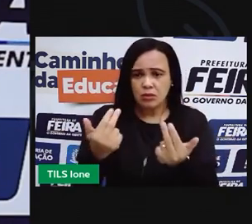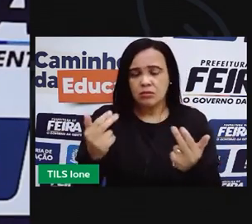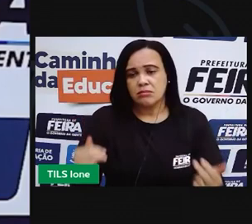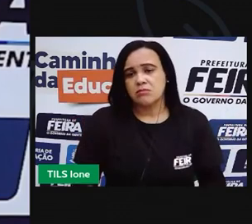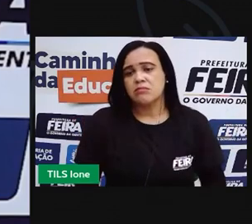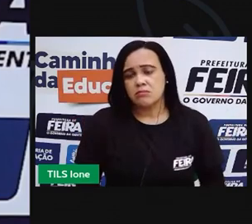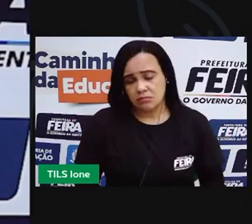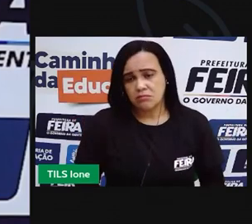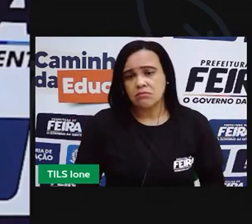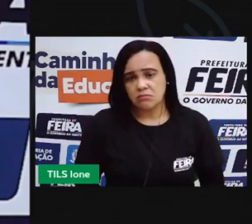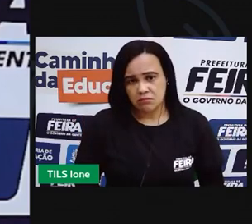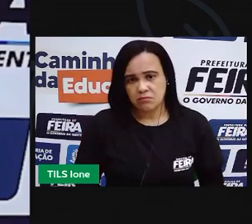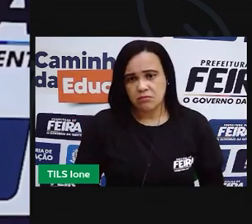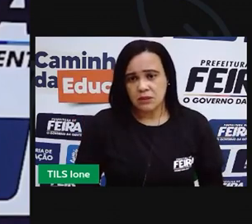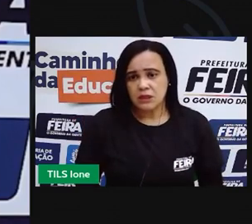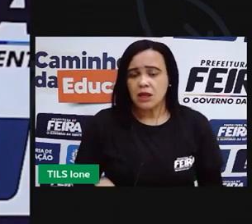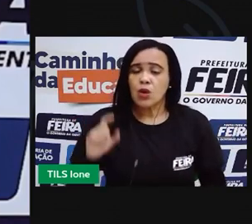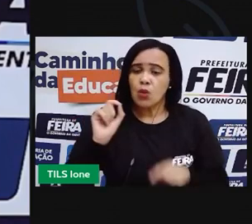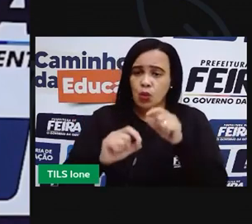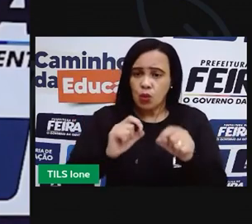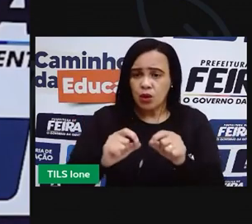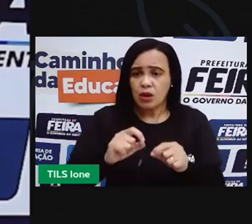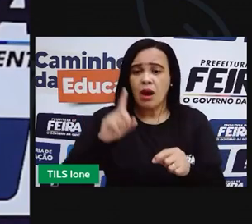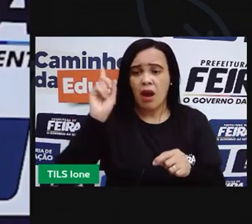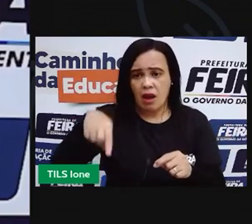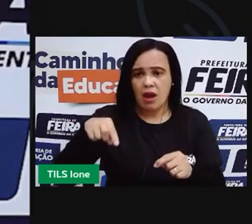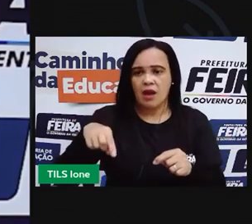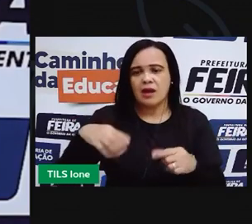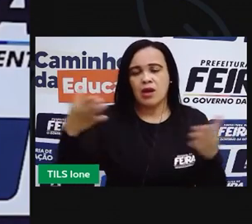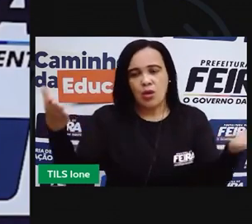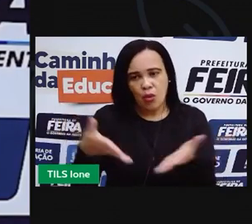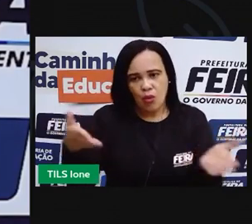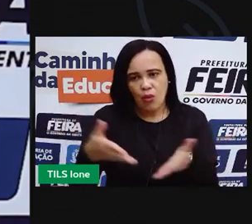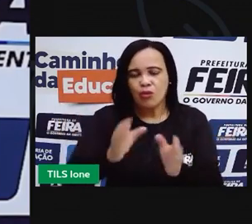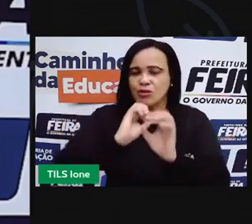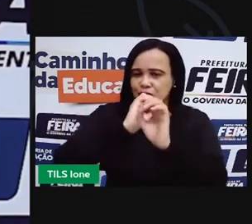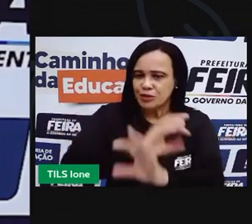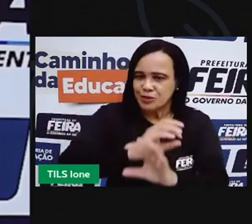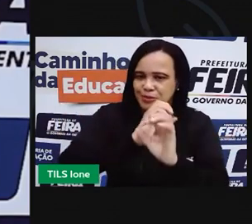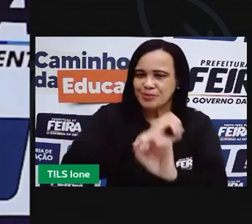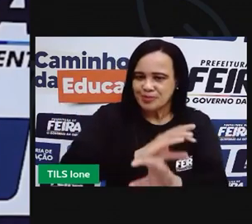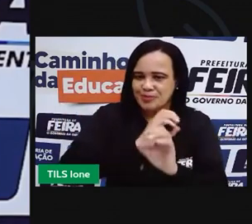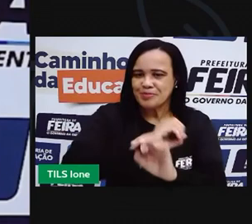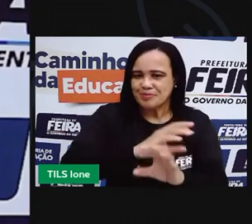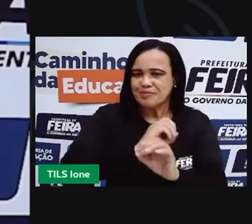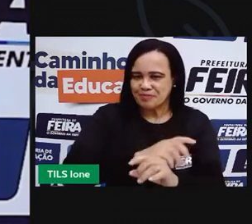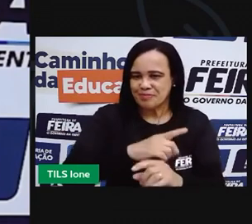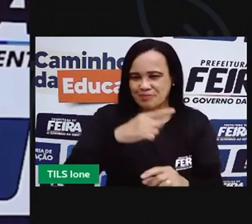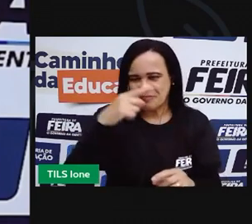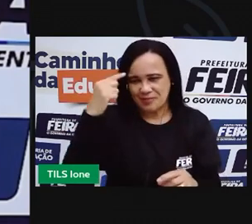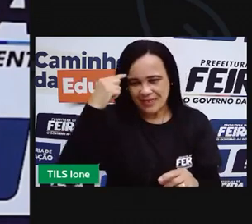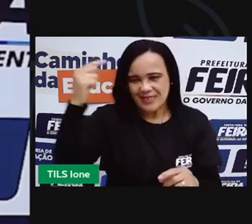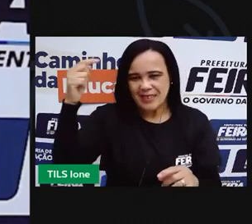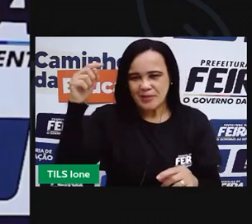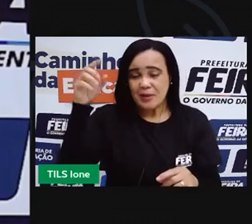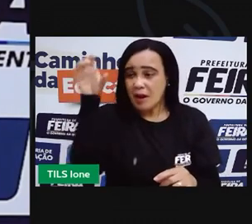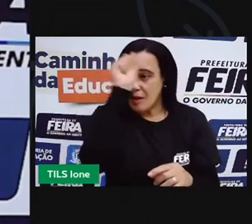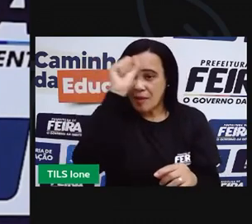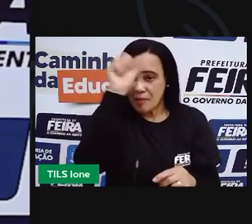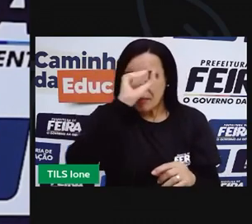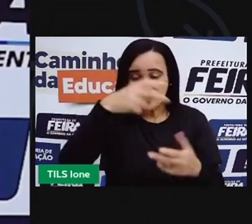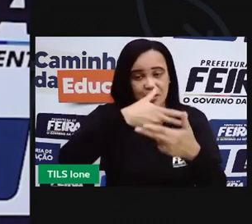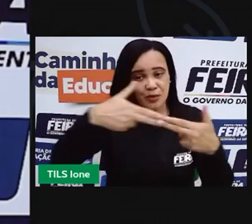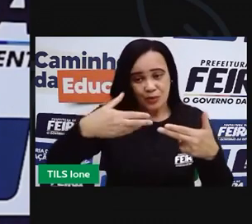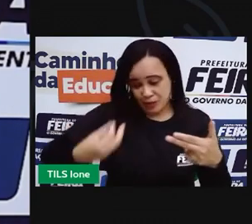aprendeu com essa fábula do leão em rato. Então, criançada,